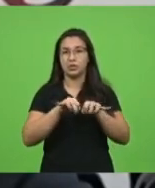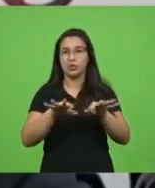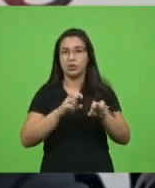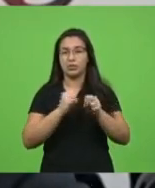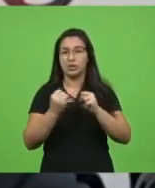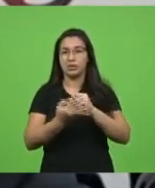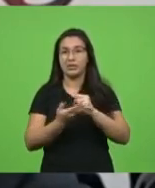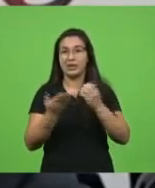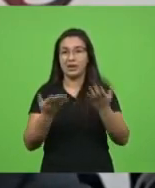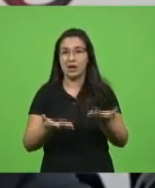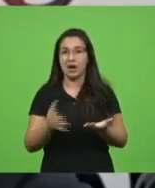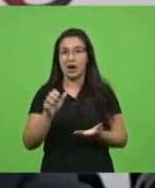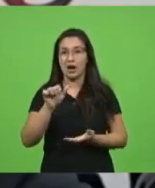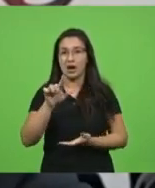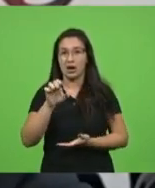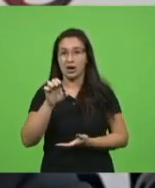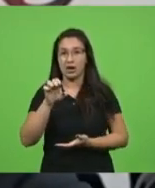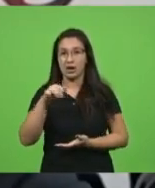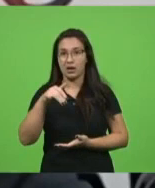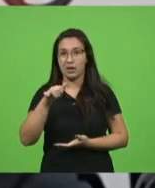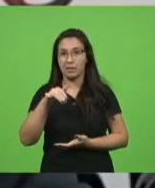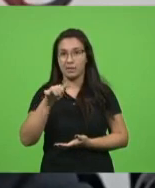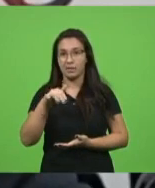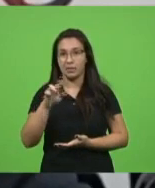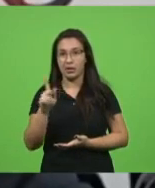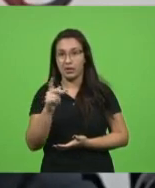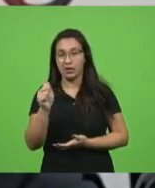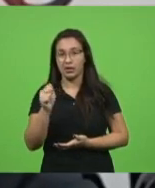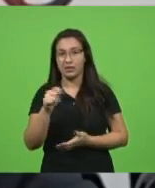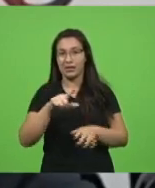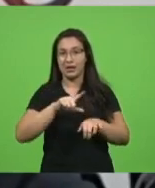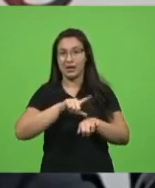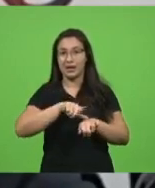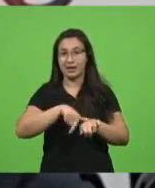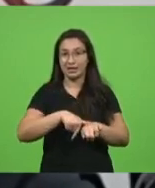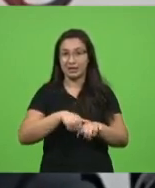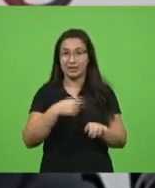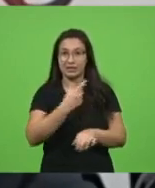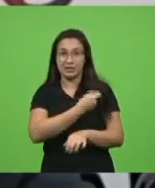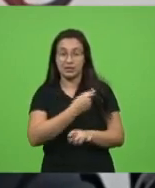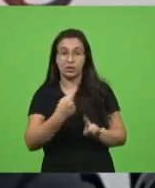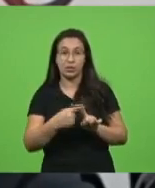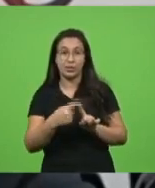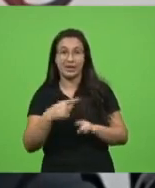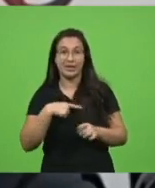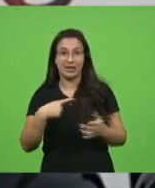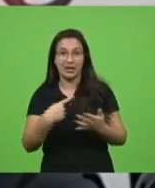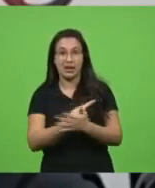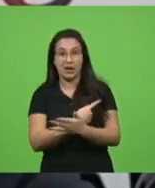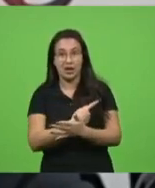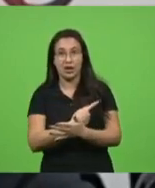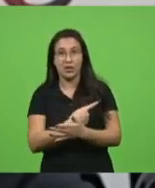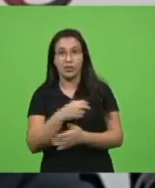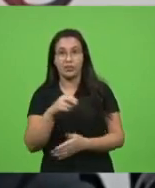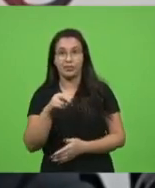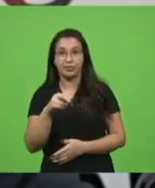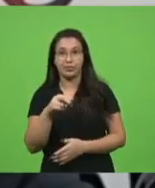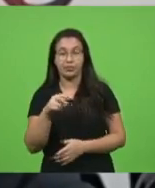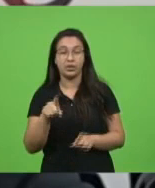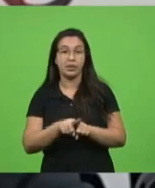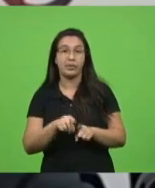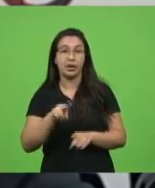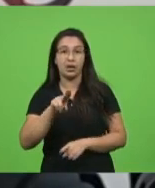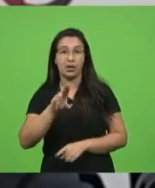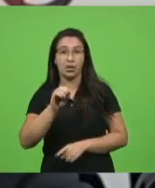vacinação. Merkel reconhece erros. Na UOL Notícias, França vive